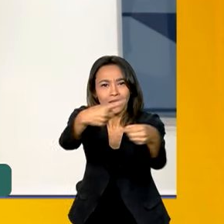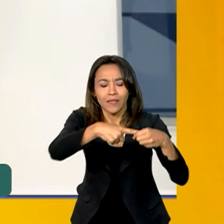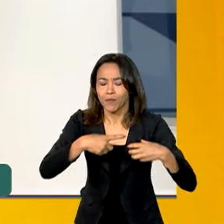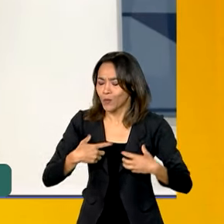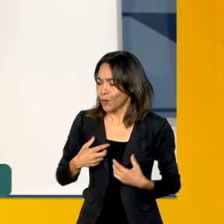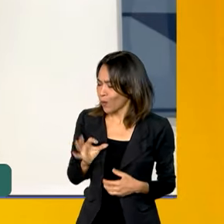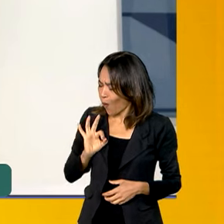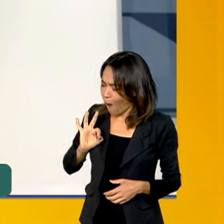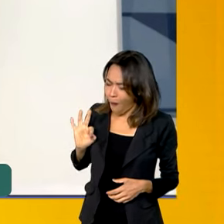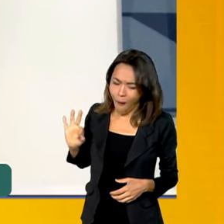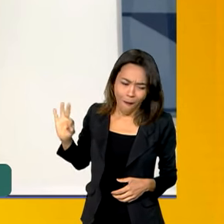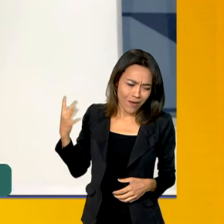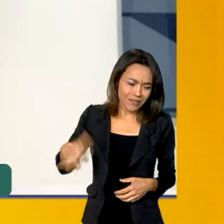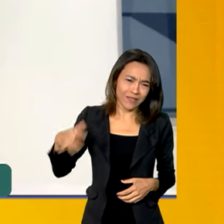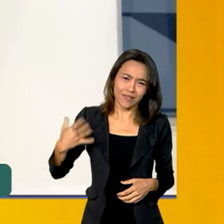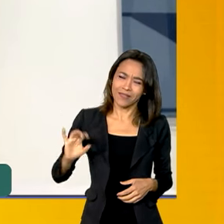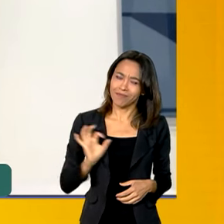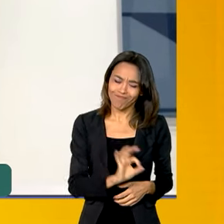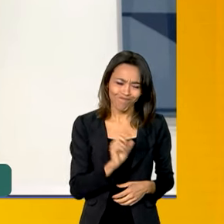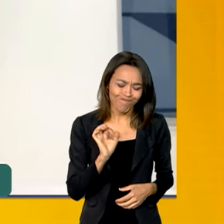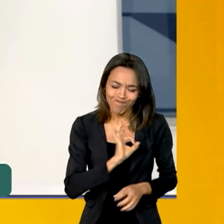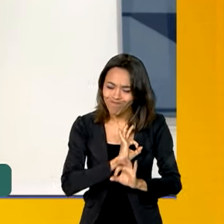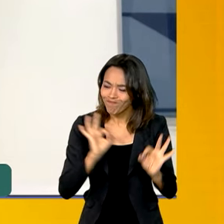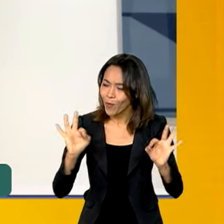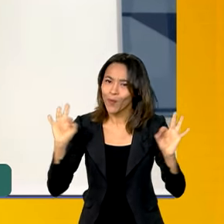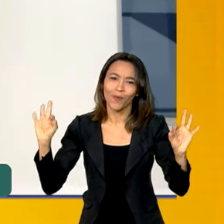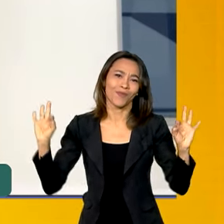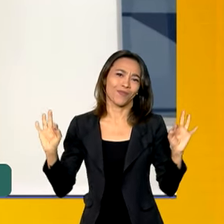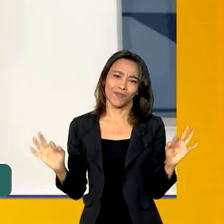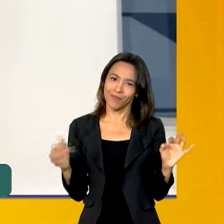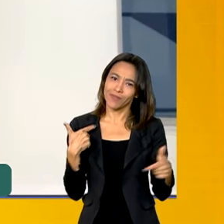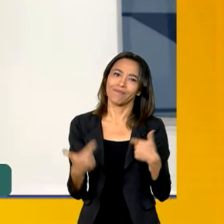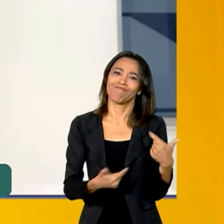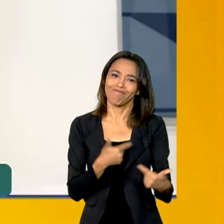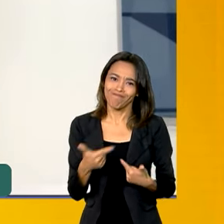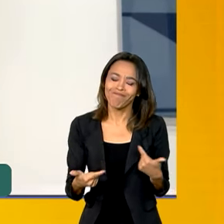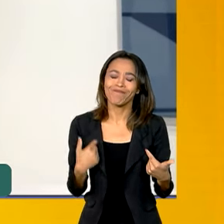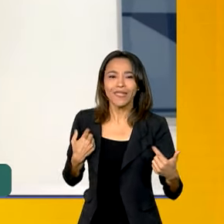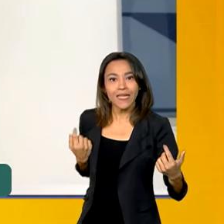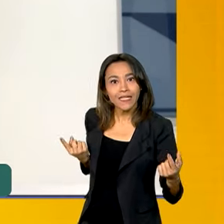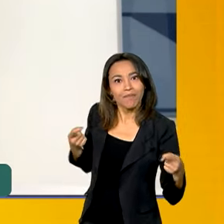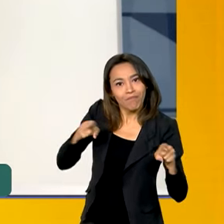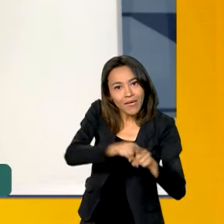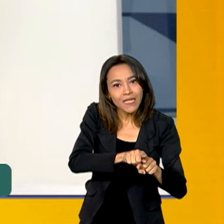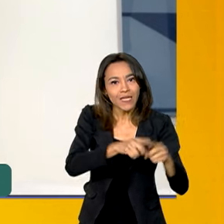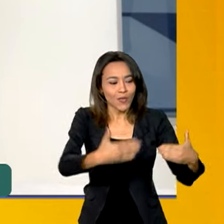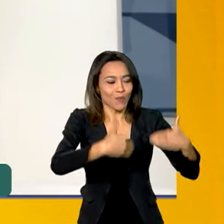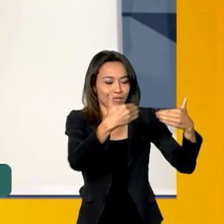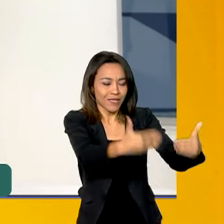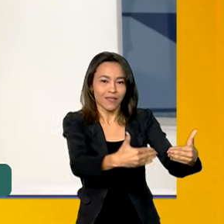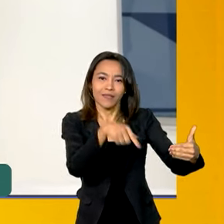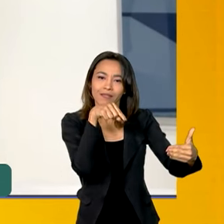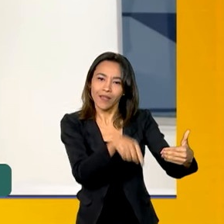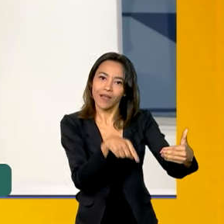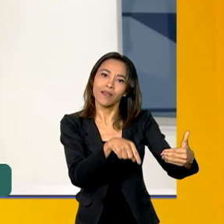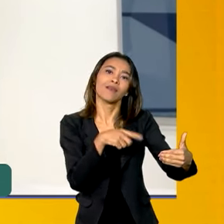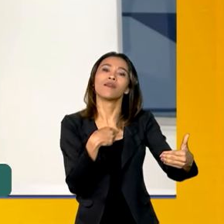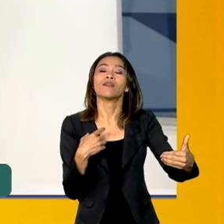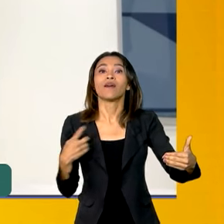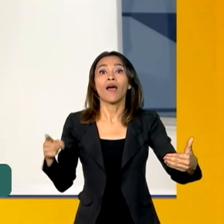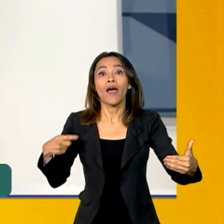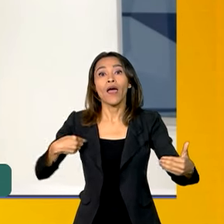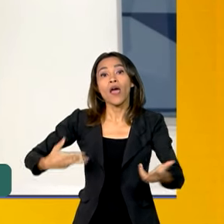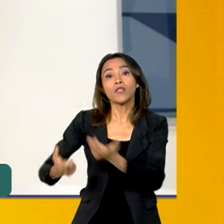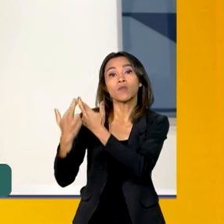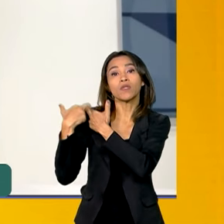É muito potente a ação que estamos fazendo aqui. E a Conab, nessa parceria com o MDS, está então com a responsabilidade de garantir o